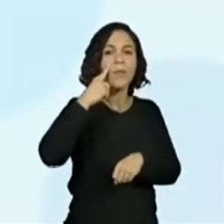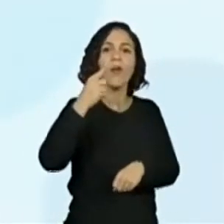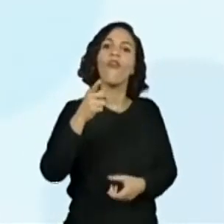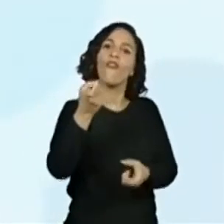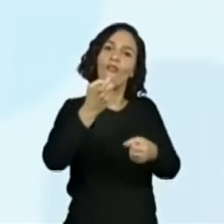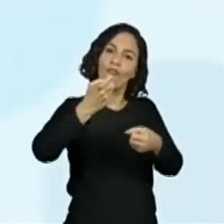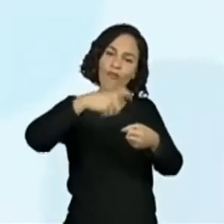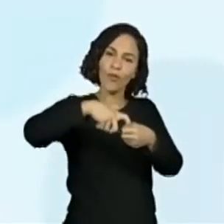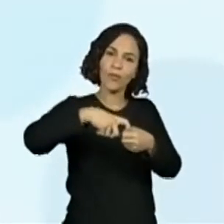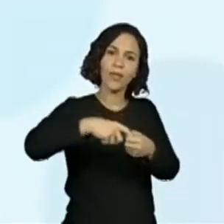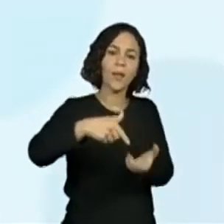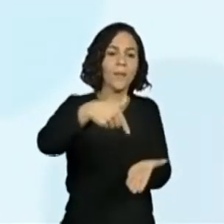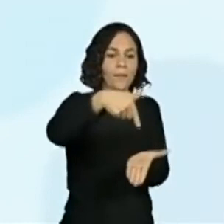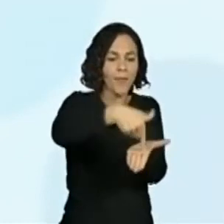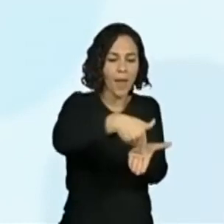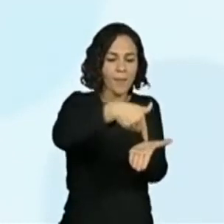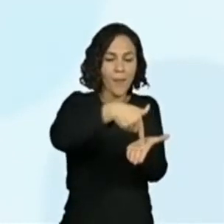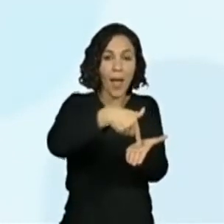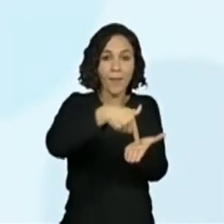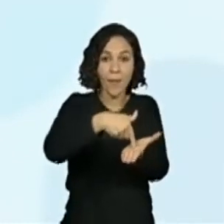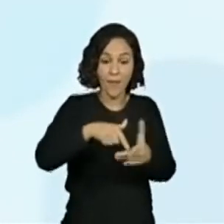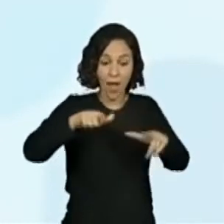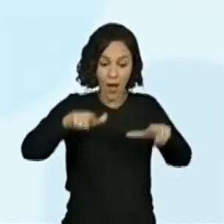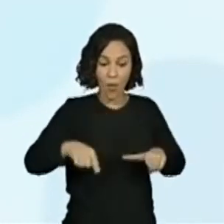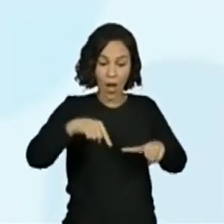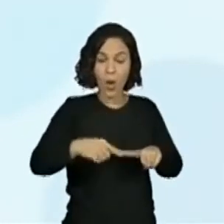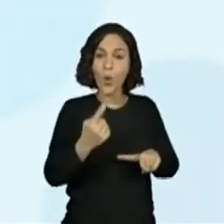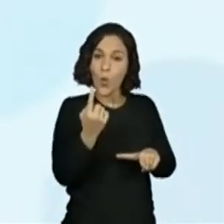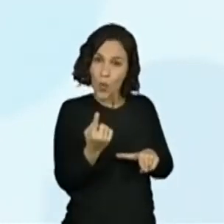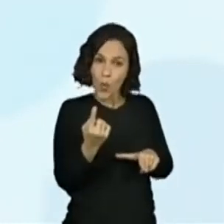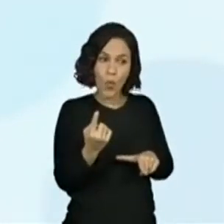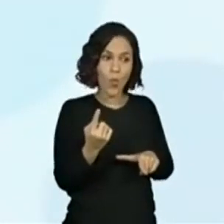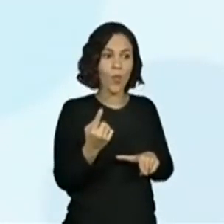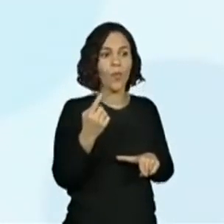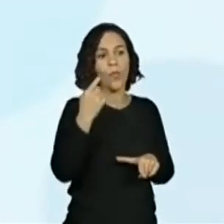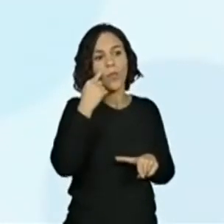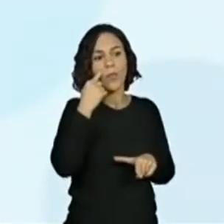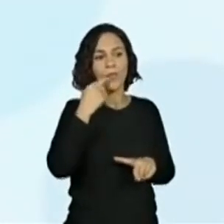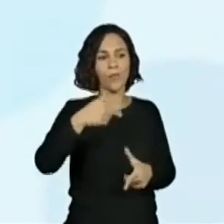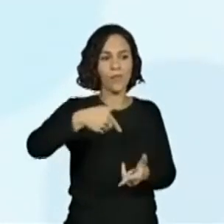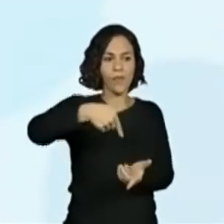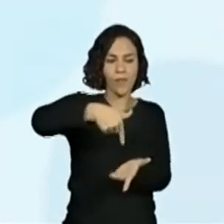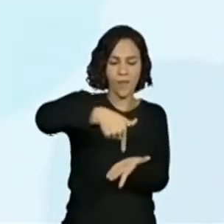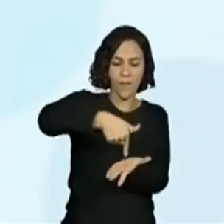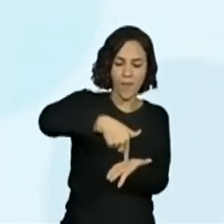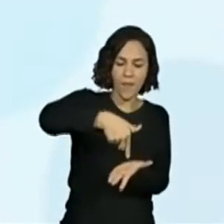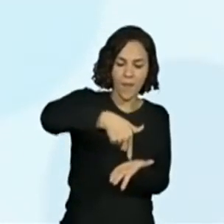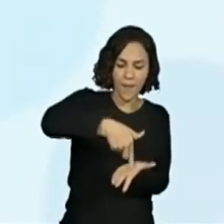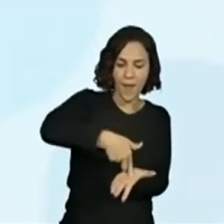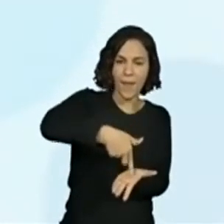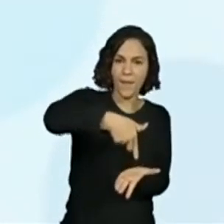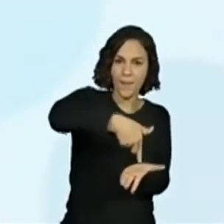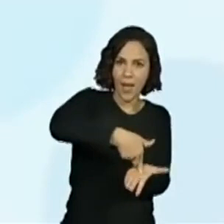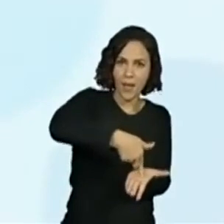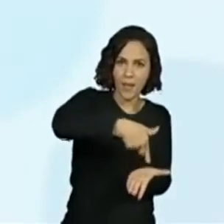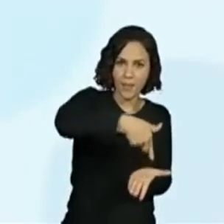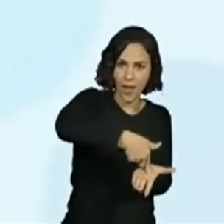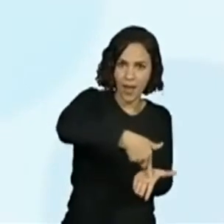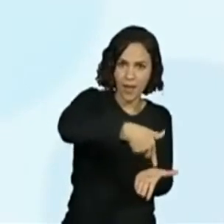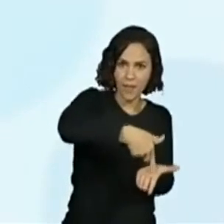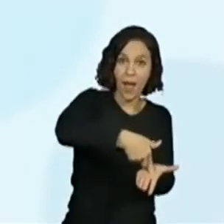casa de número 1. Na qual não poderá pisar.